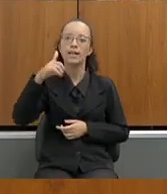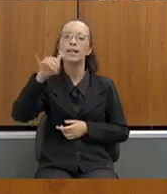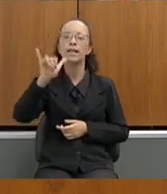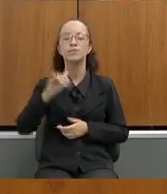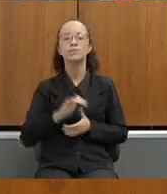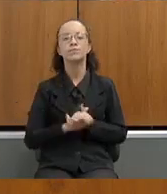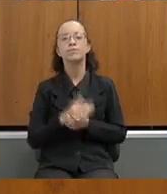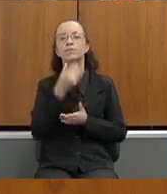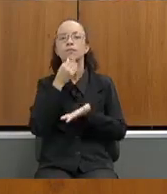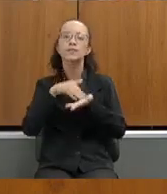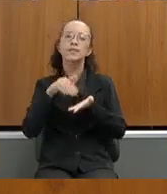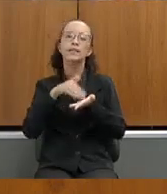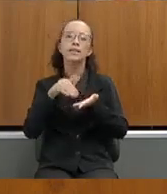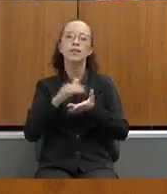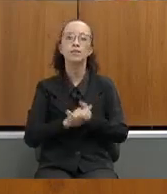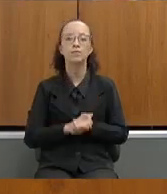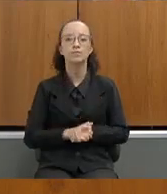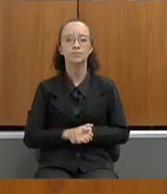Secretário, com a palavra.